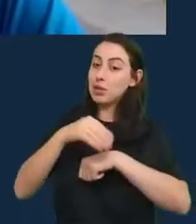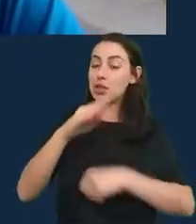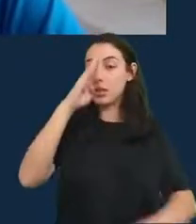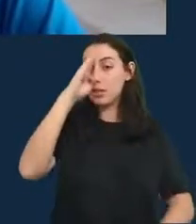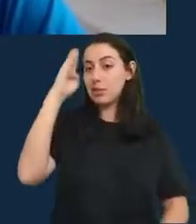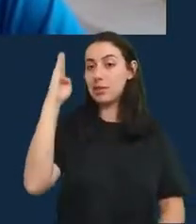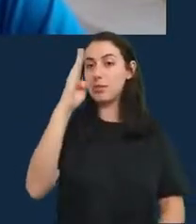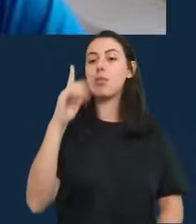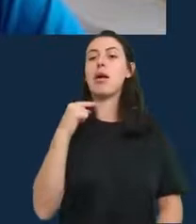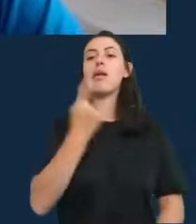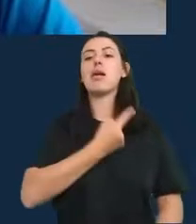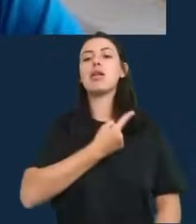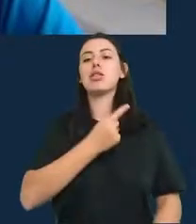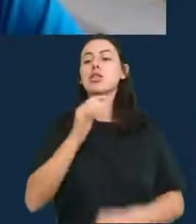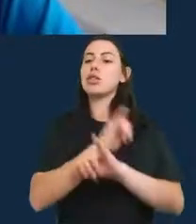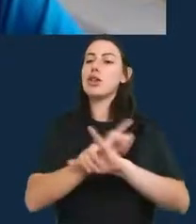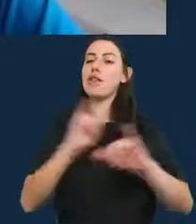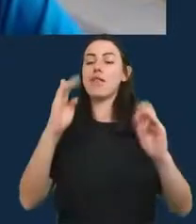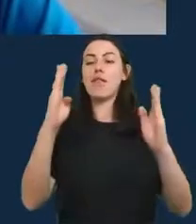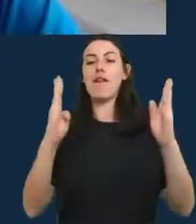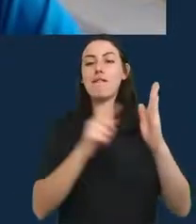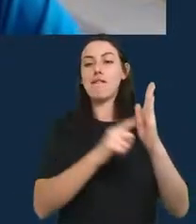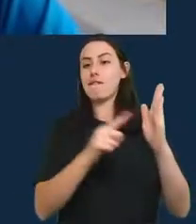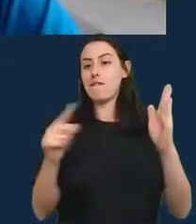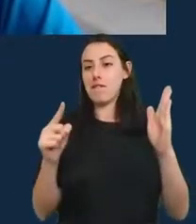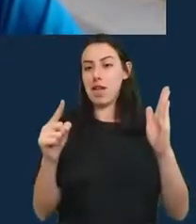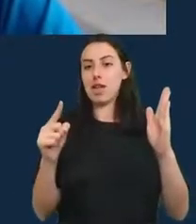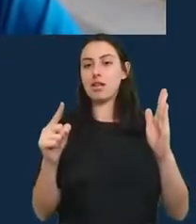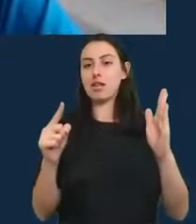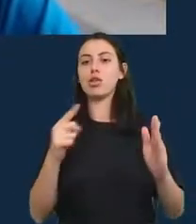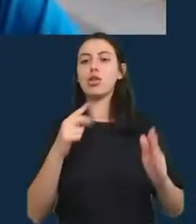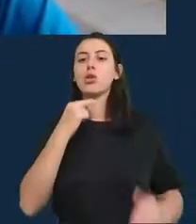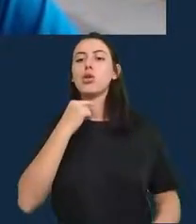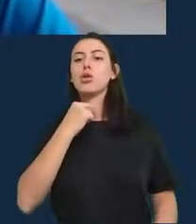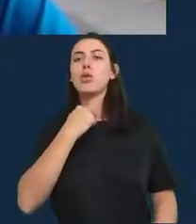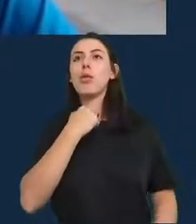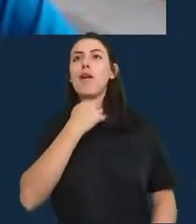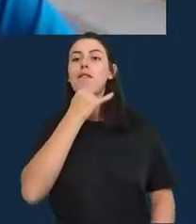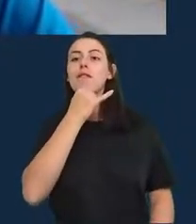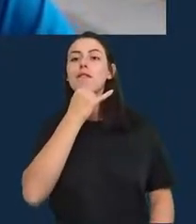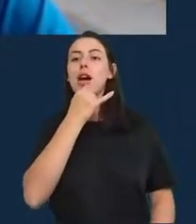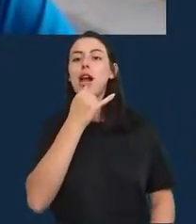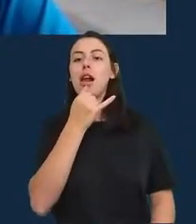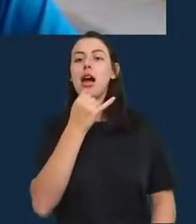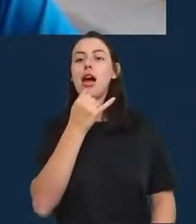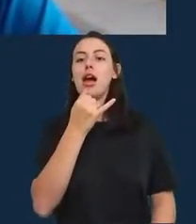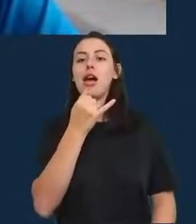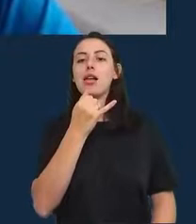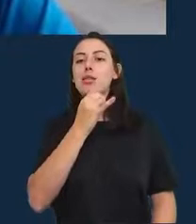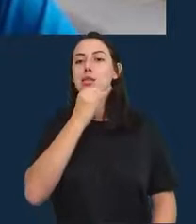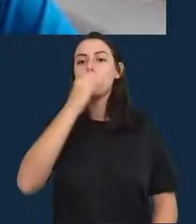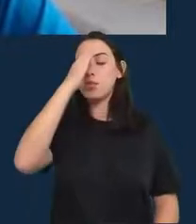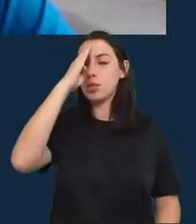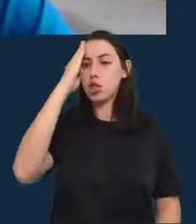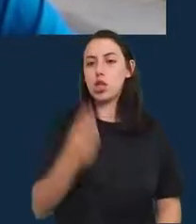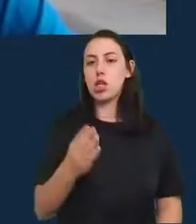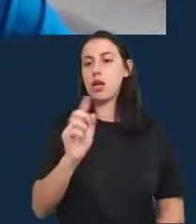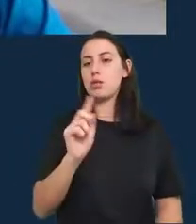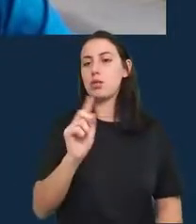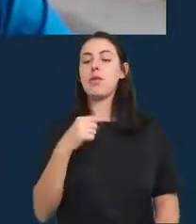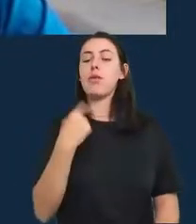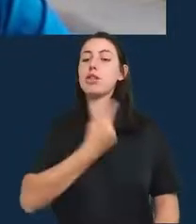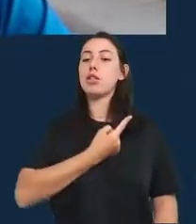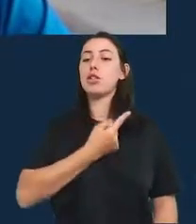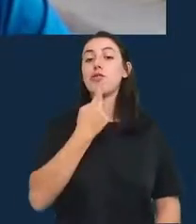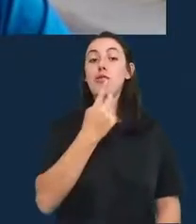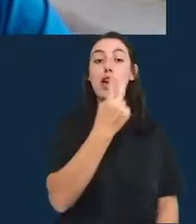número for incerto não mencionar o número mais possível e sim entre 200 mil e 230 mil por exemplo algo